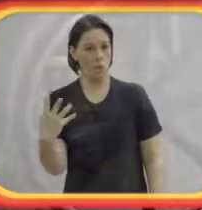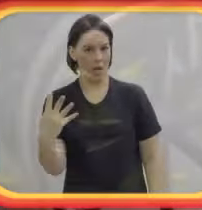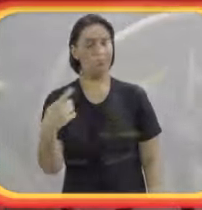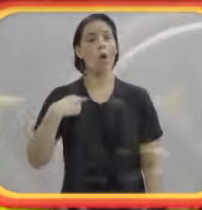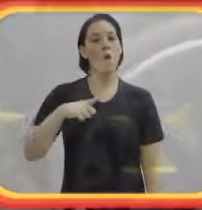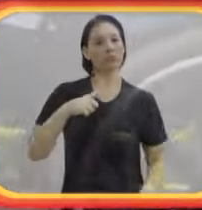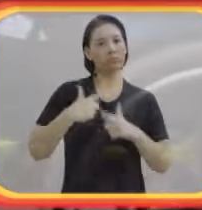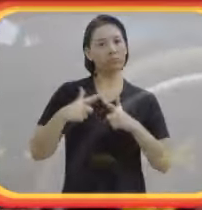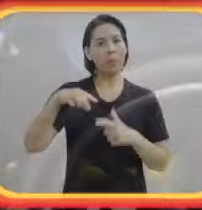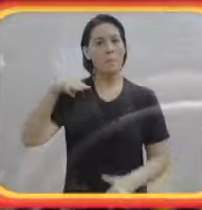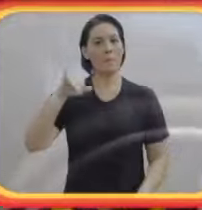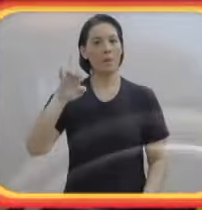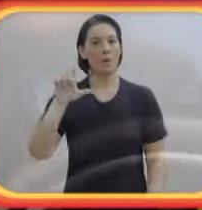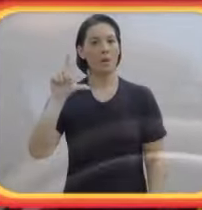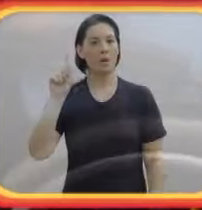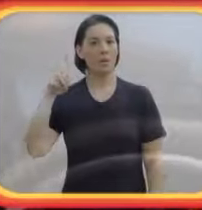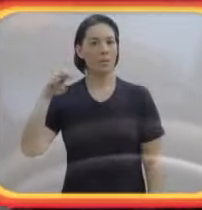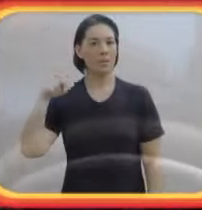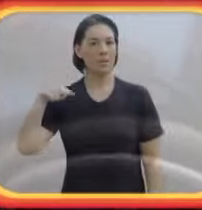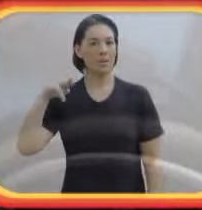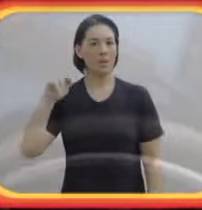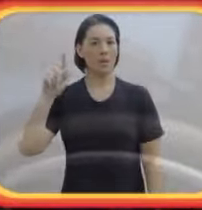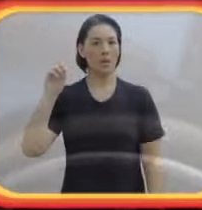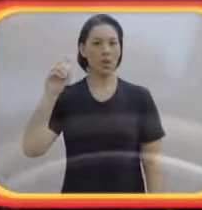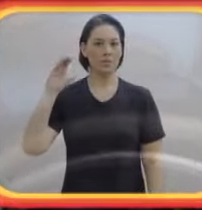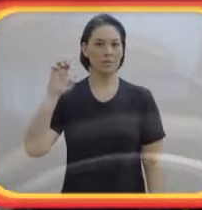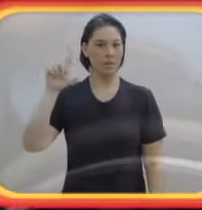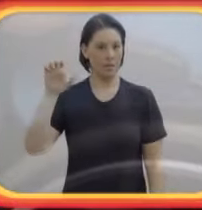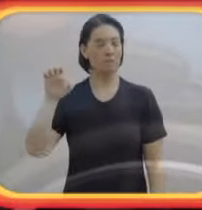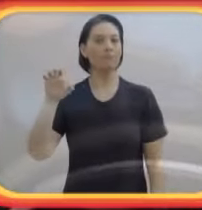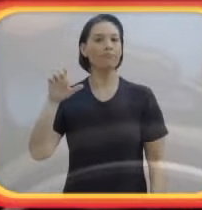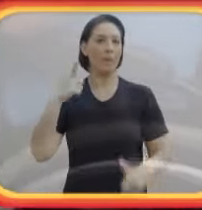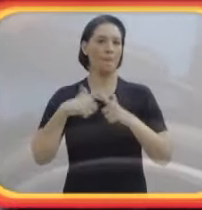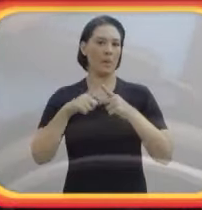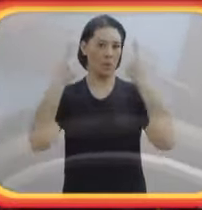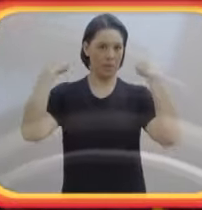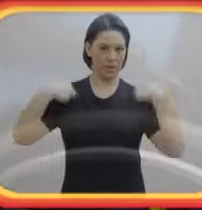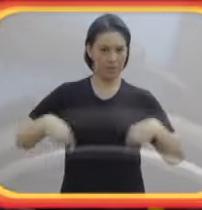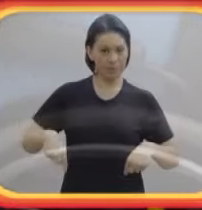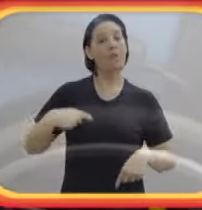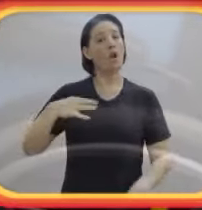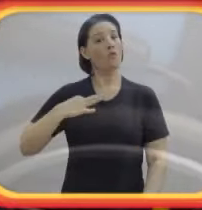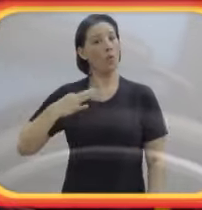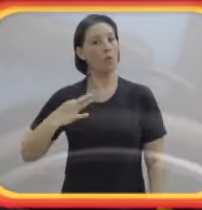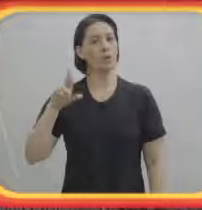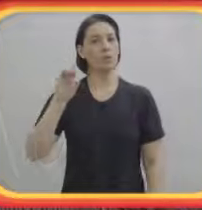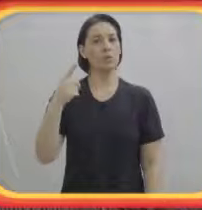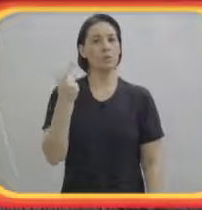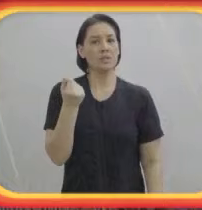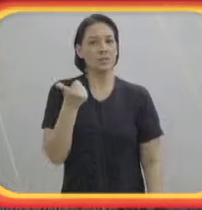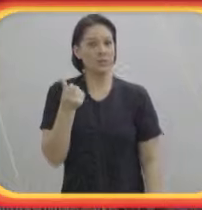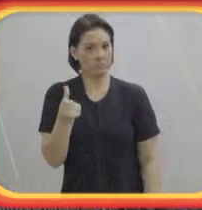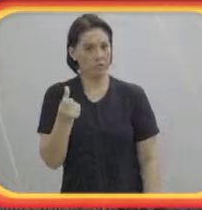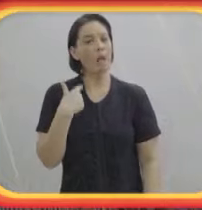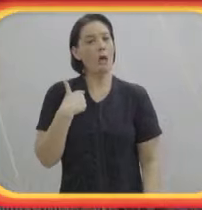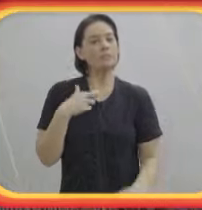Yellow Me Conceiro, que afeta a minha marcha. Sou Flávia Fontes, Rio 2016. Eu estava esperando já há